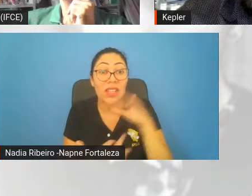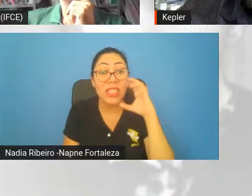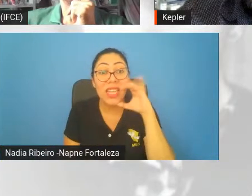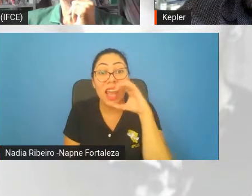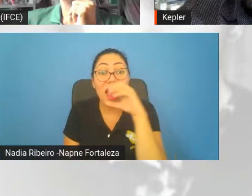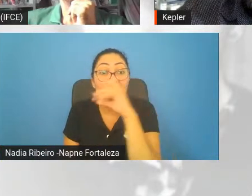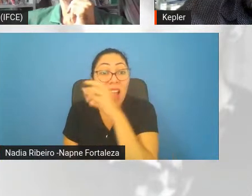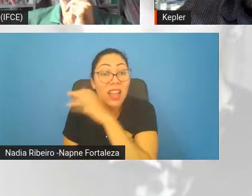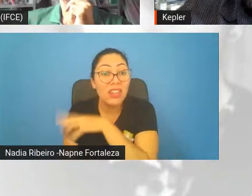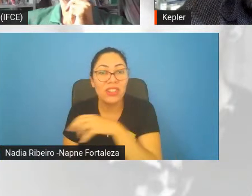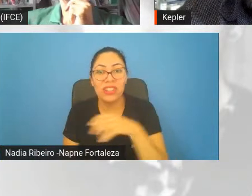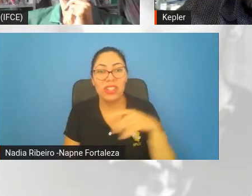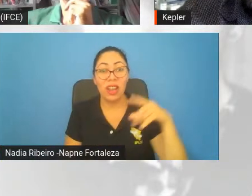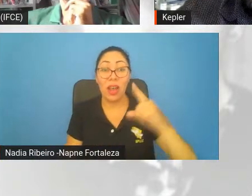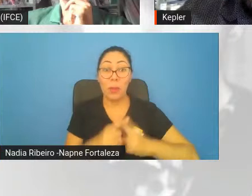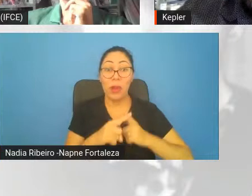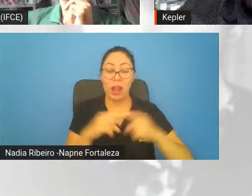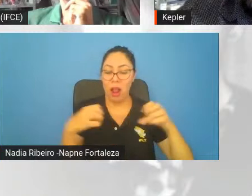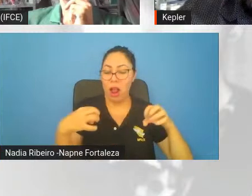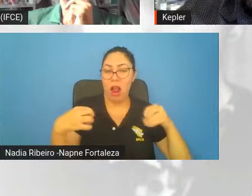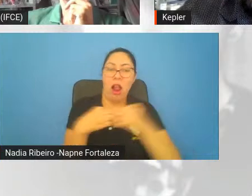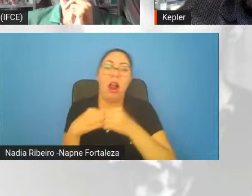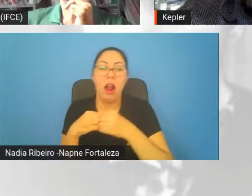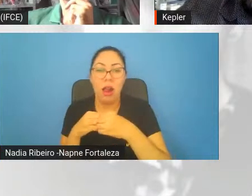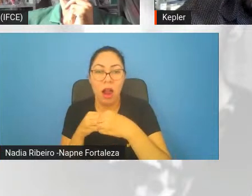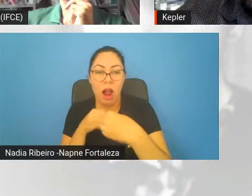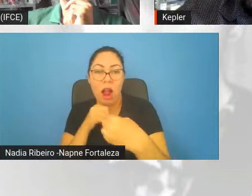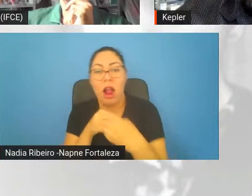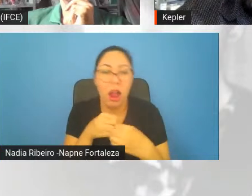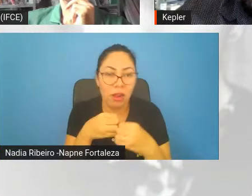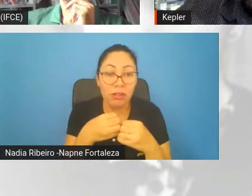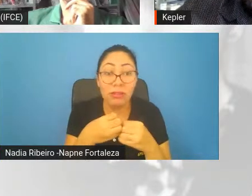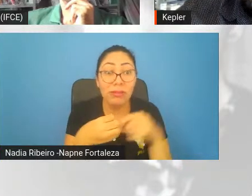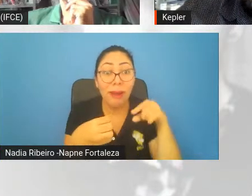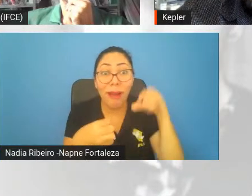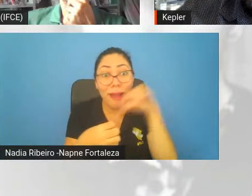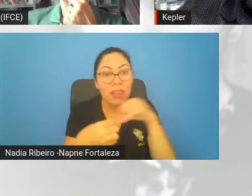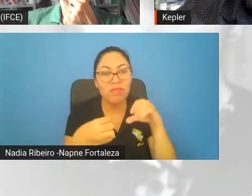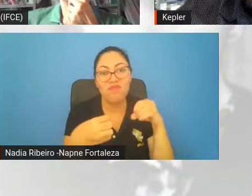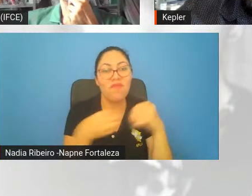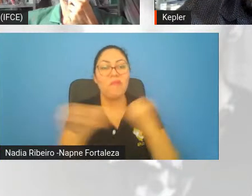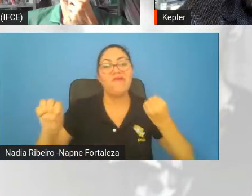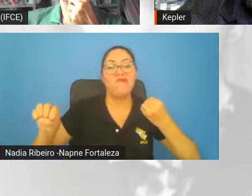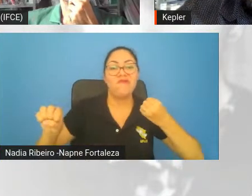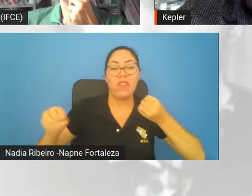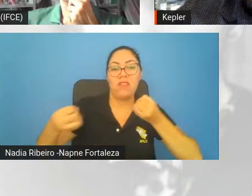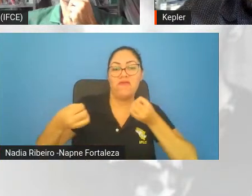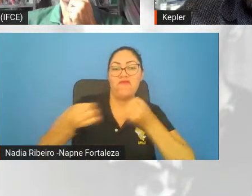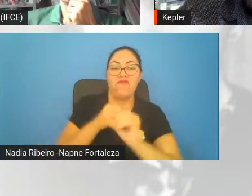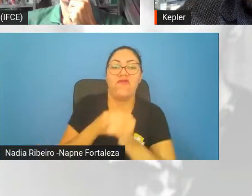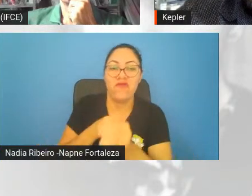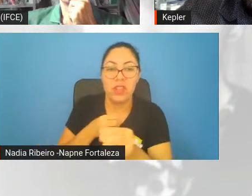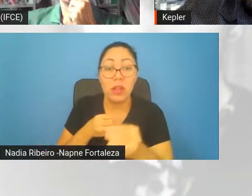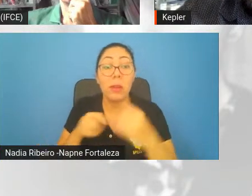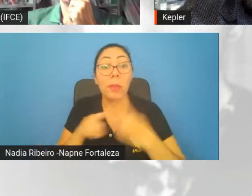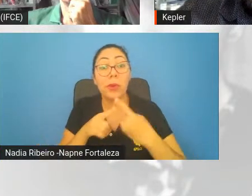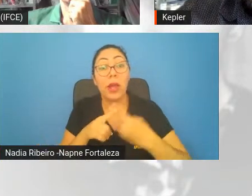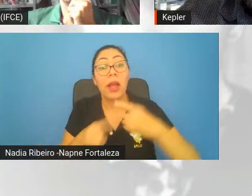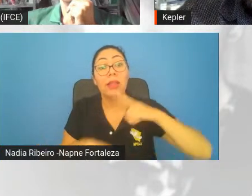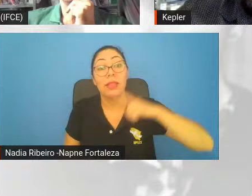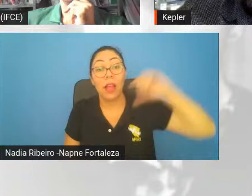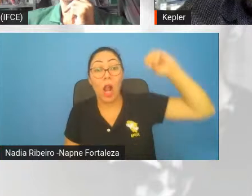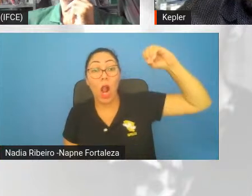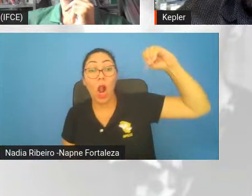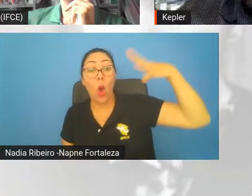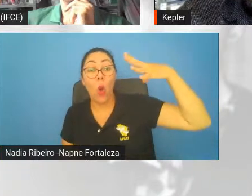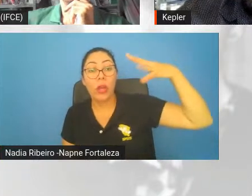ele leva a um peteleco de um fóton, uma partícula de luz, um fóton, e que não deixa o elétron ficar ali. Ou seja, precisa